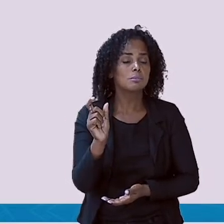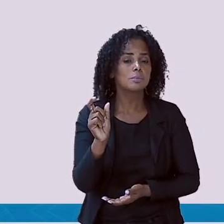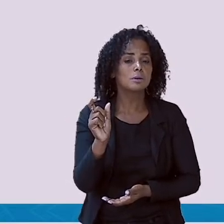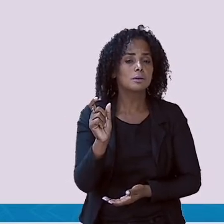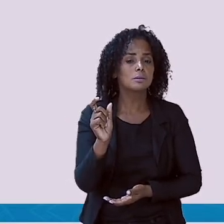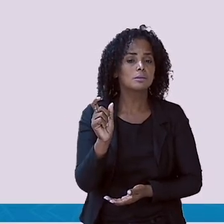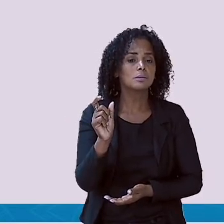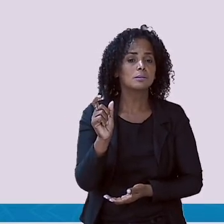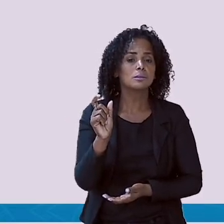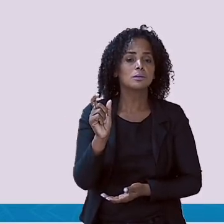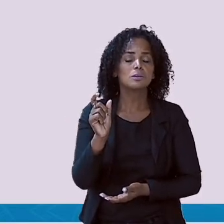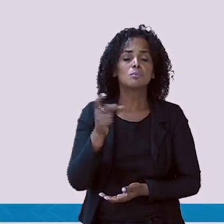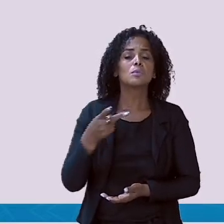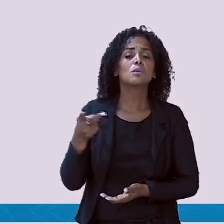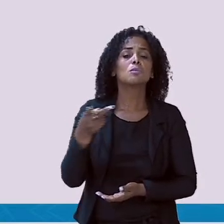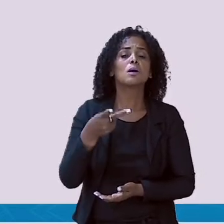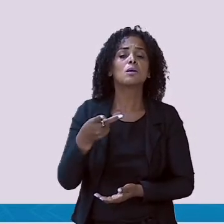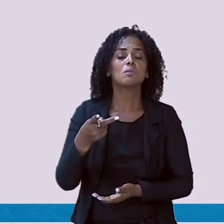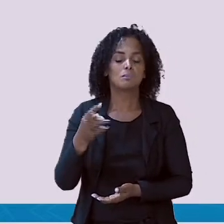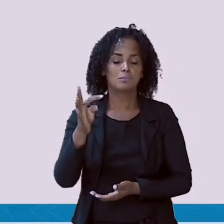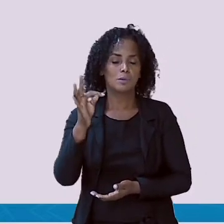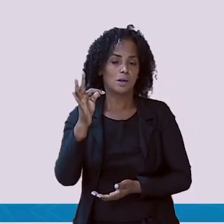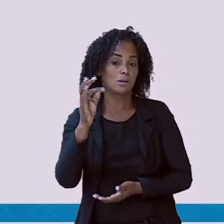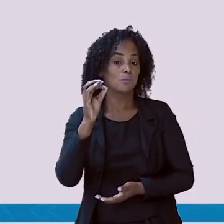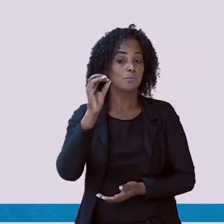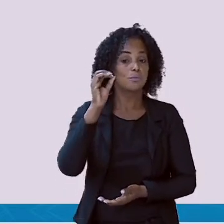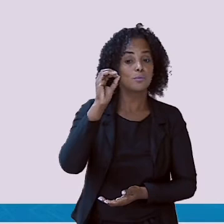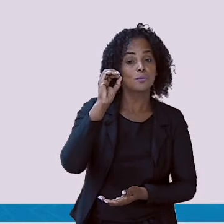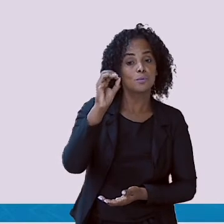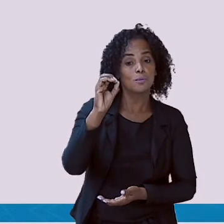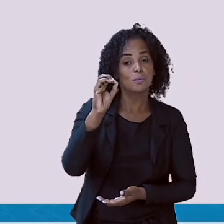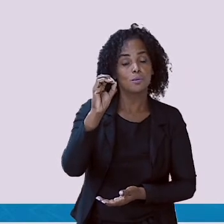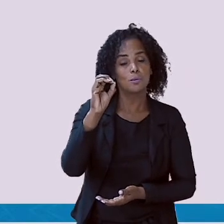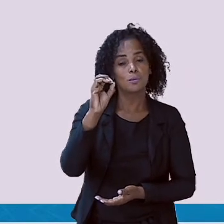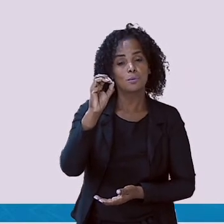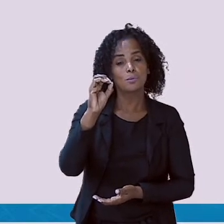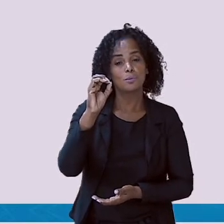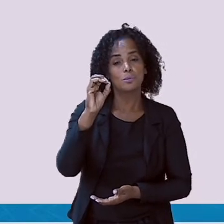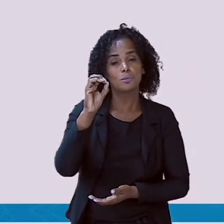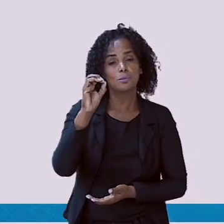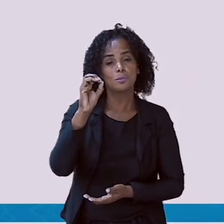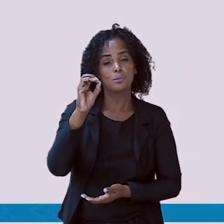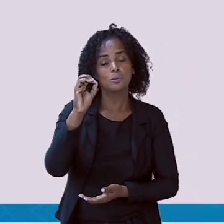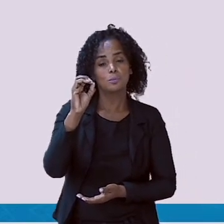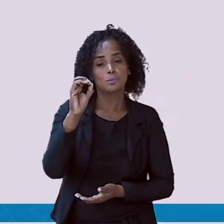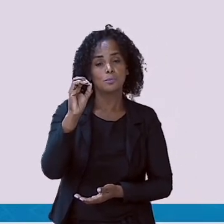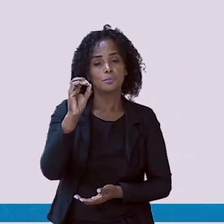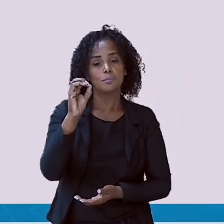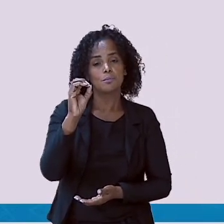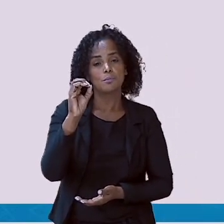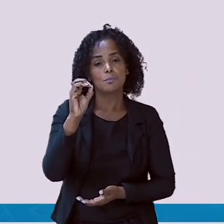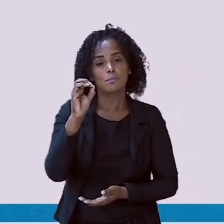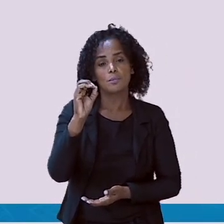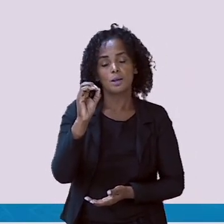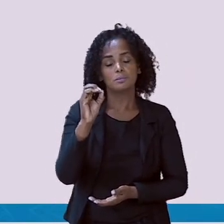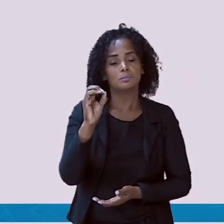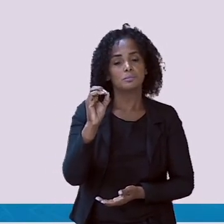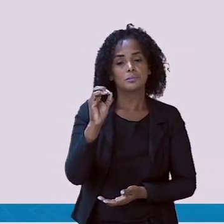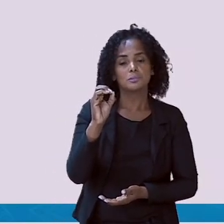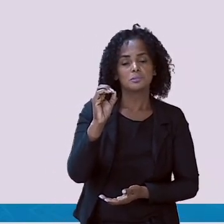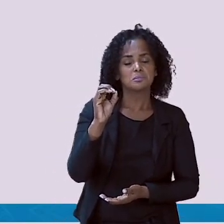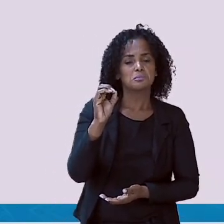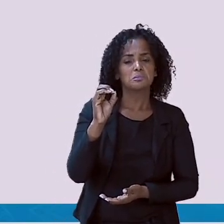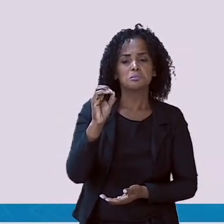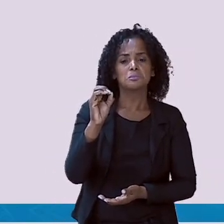A sílaba Fó. Vamos procurar? Aqui eu tenho a sílaba Có, não é essa que eu